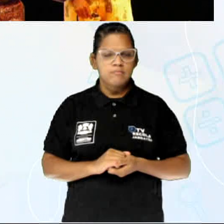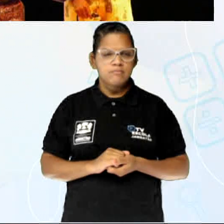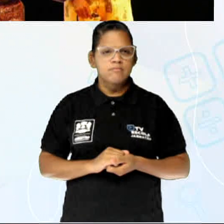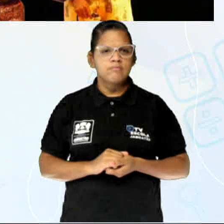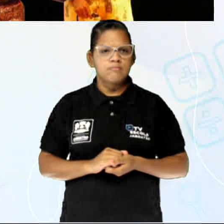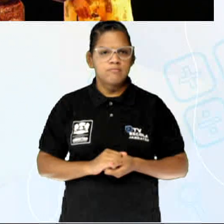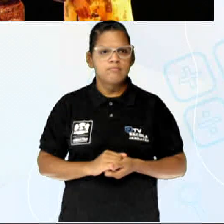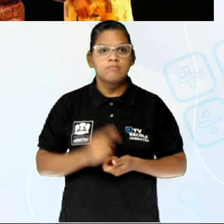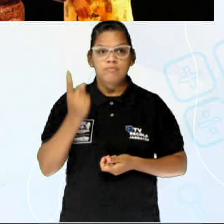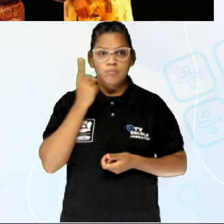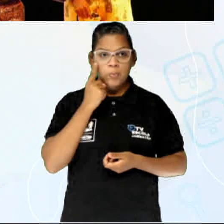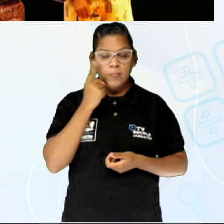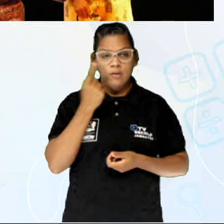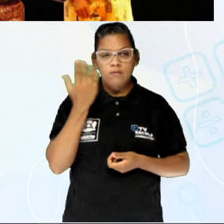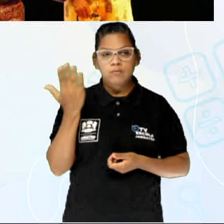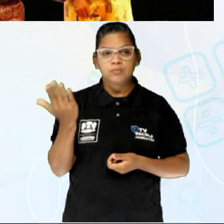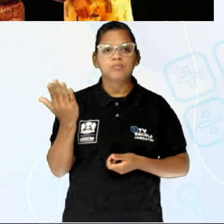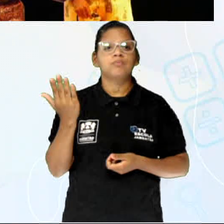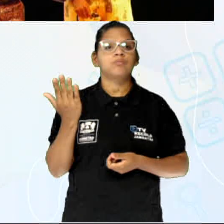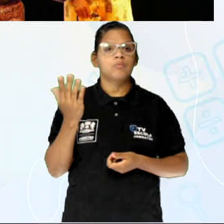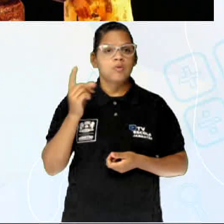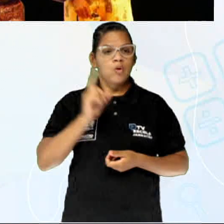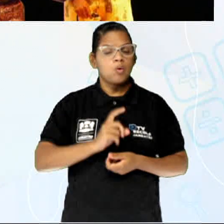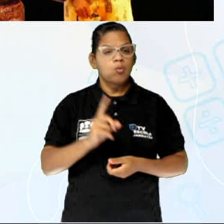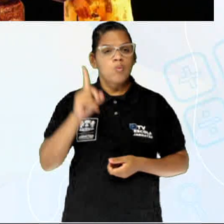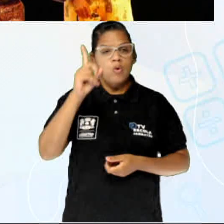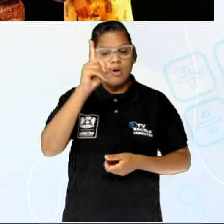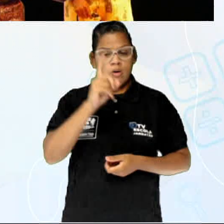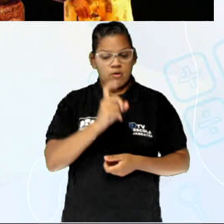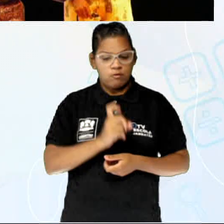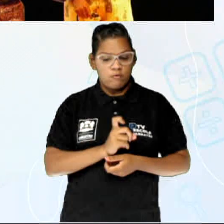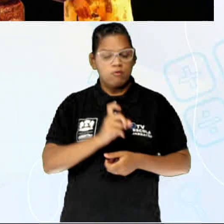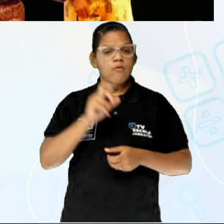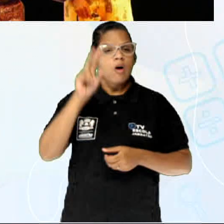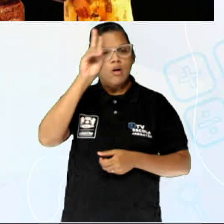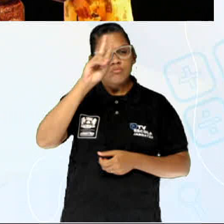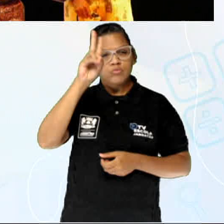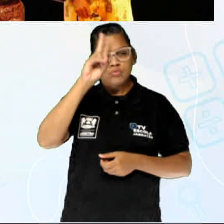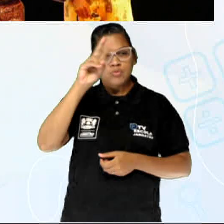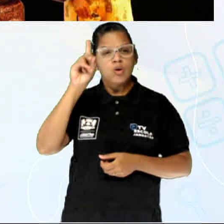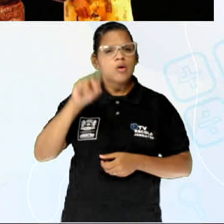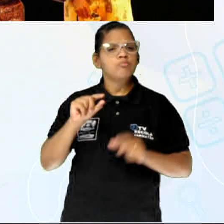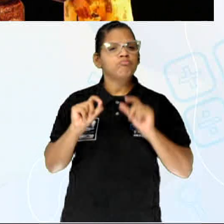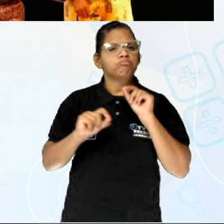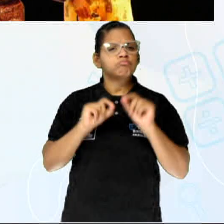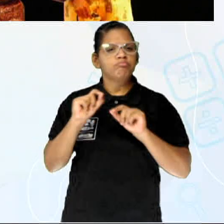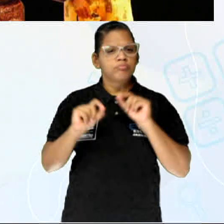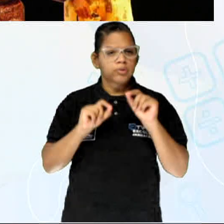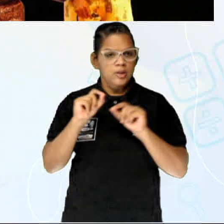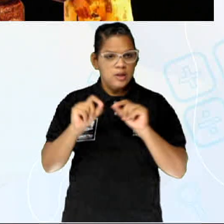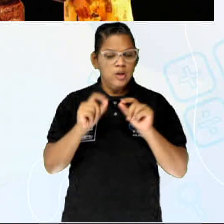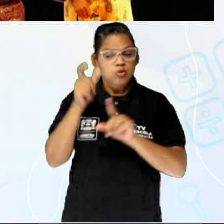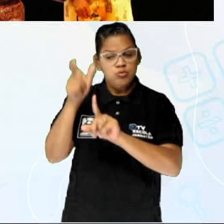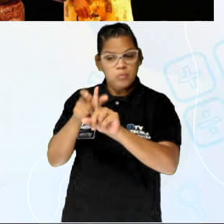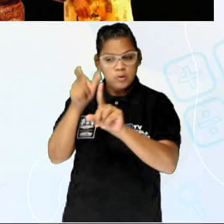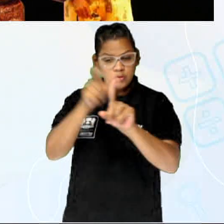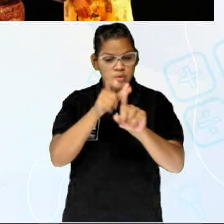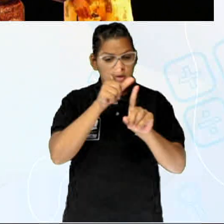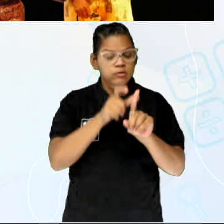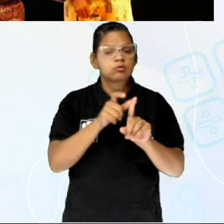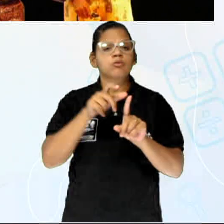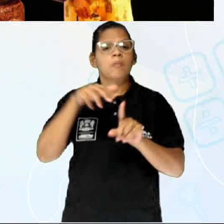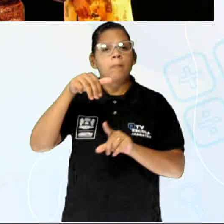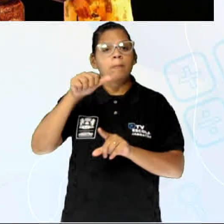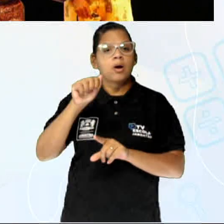Vamos lá! Cavalo Marinho. A história do Cavalo Marinho, basicamente, é a seguinte. Os personagens Mateus e